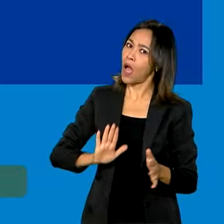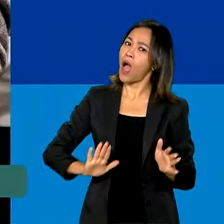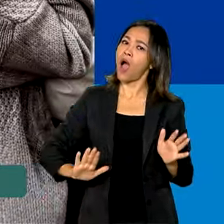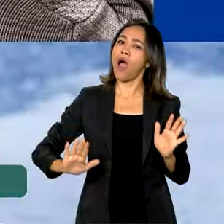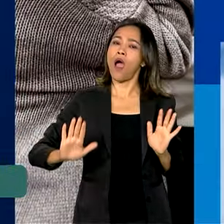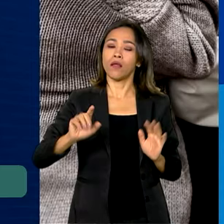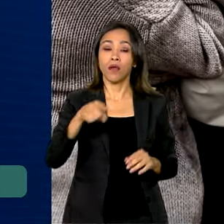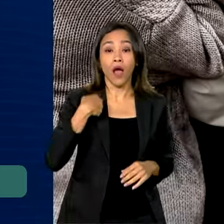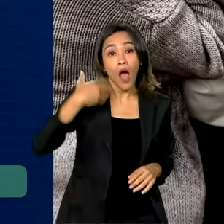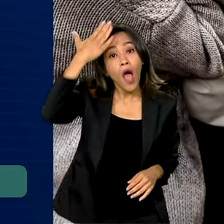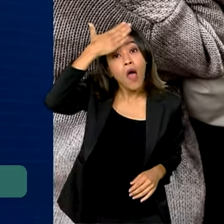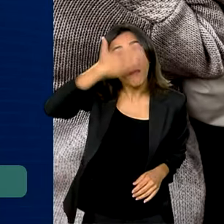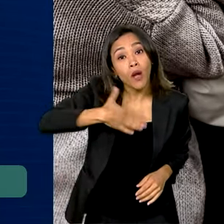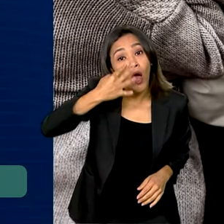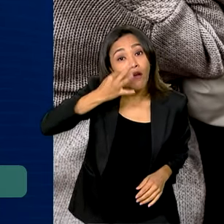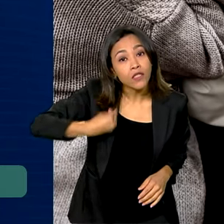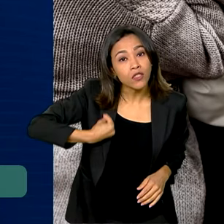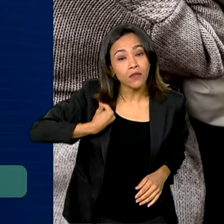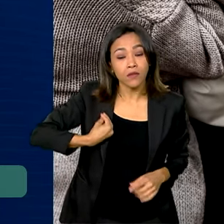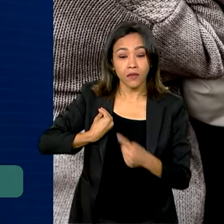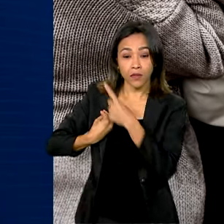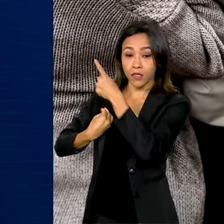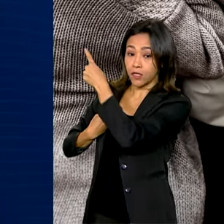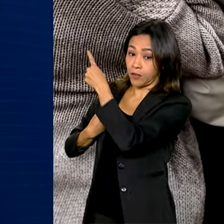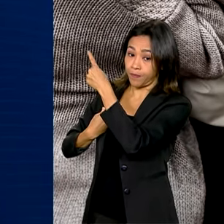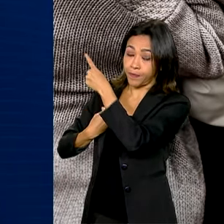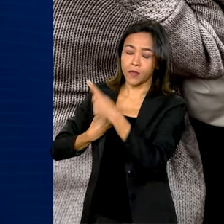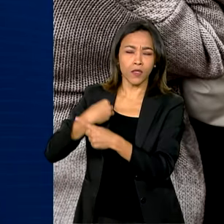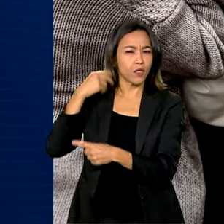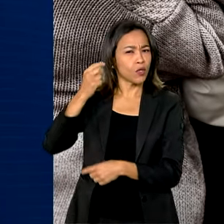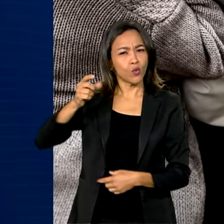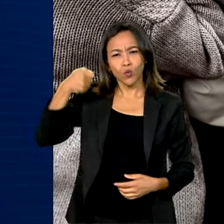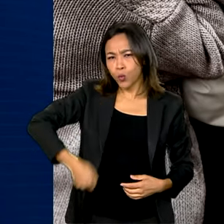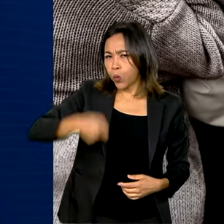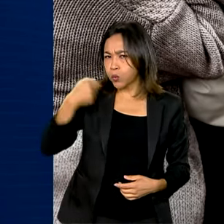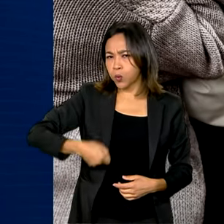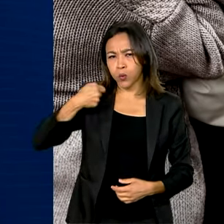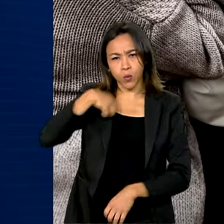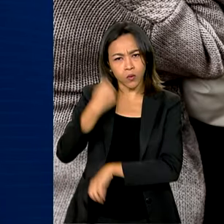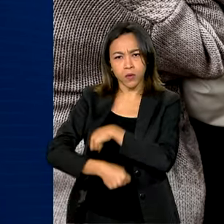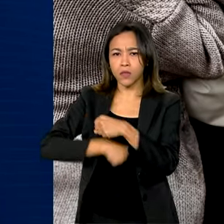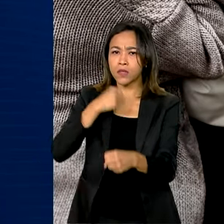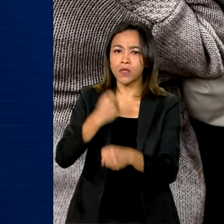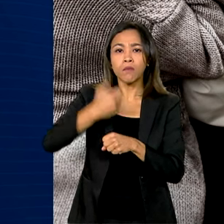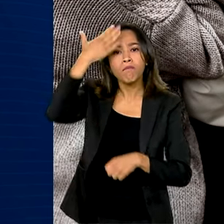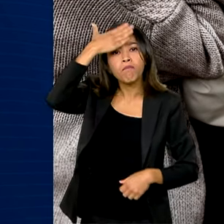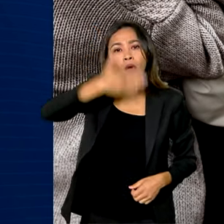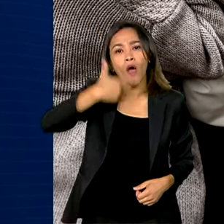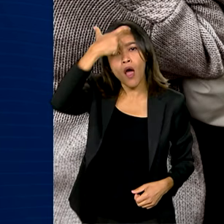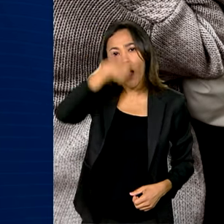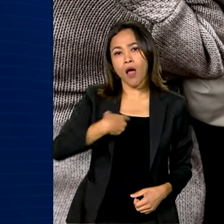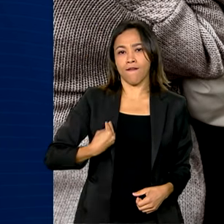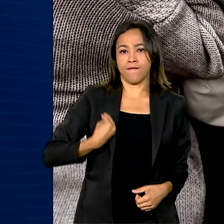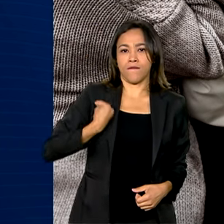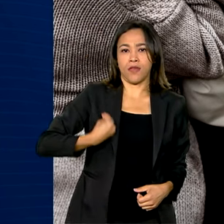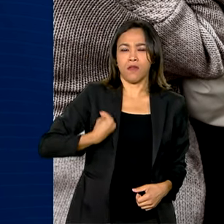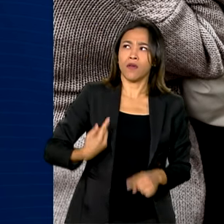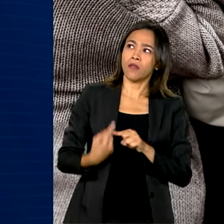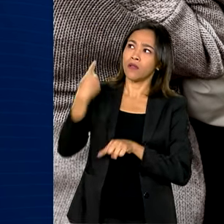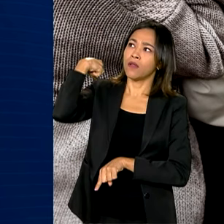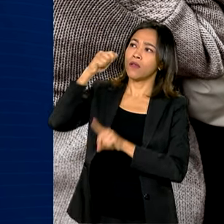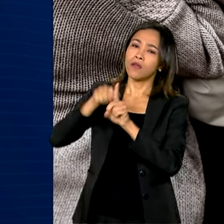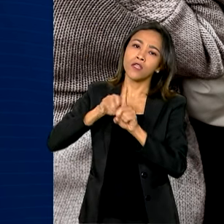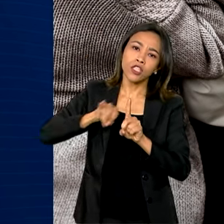A prova de vida é um procedimento feito todos os anos para comprovar que a pessoa está viva. Desde janeiro do ano